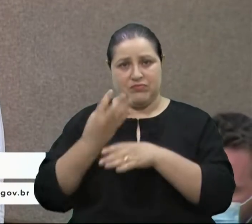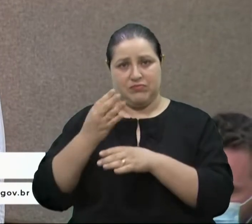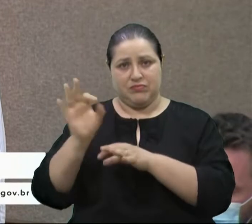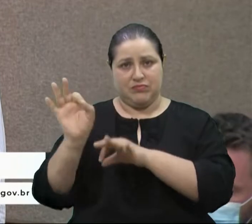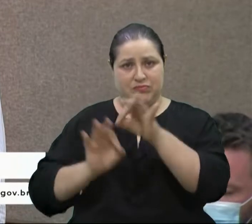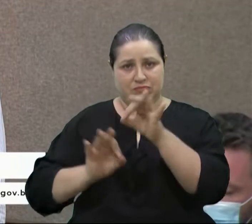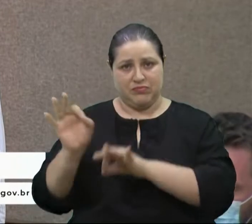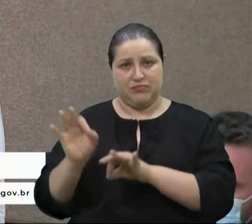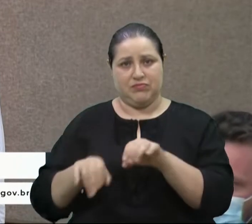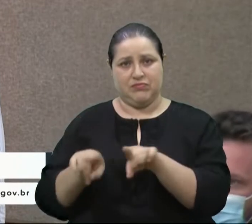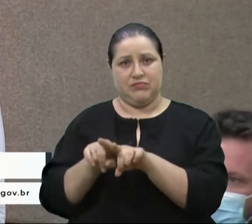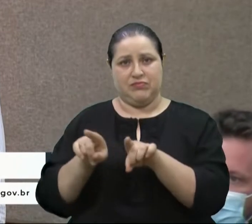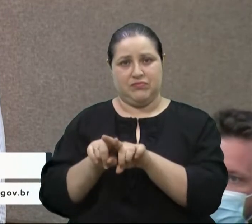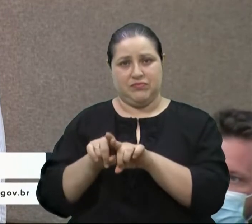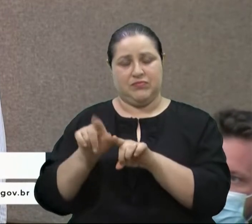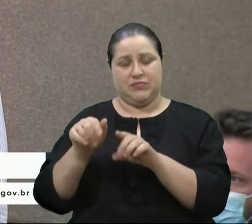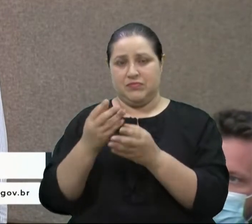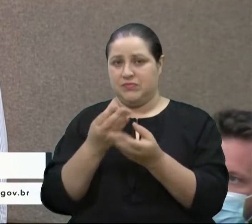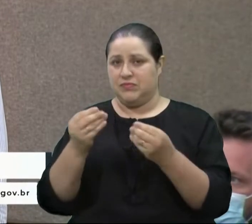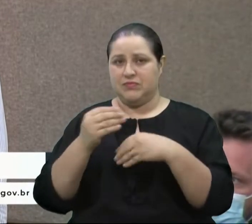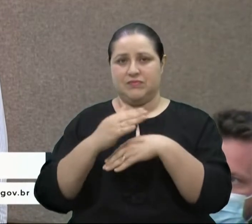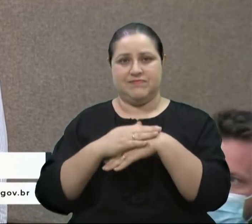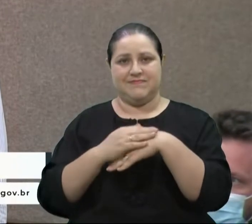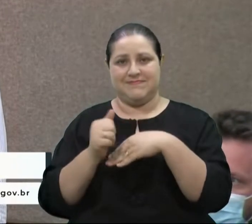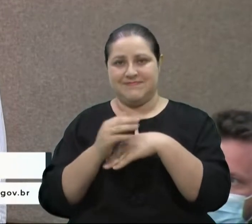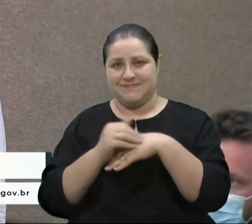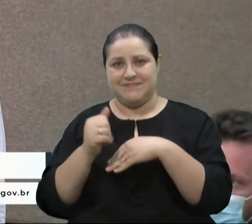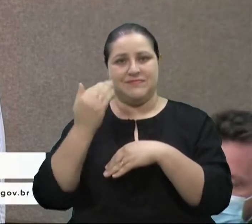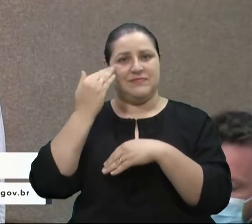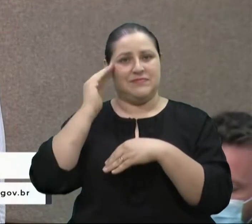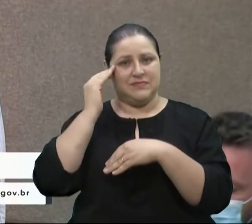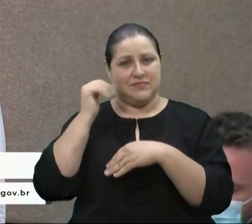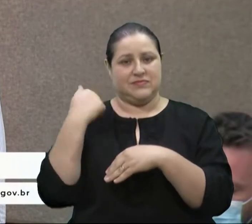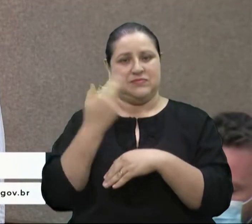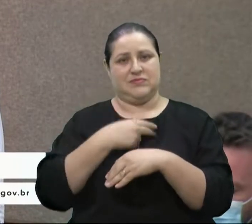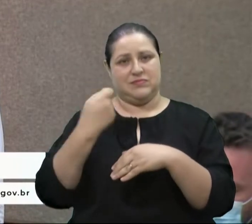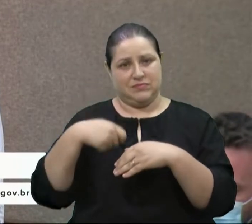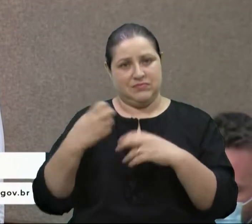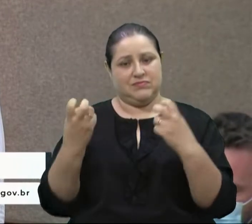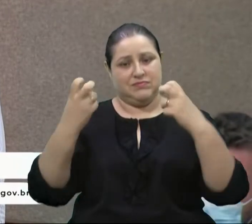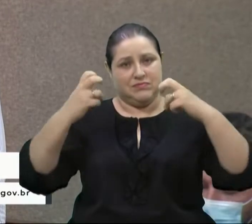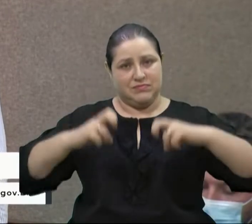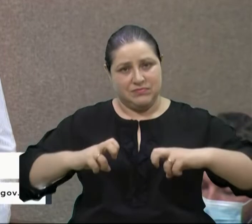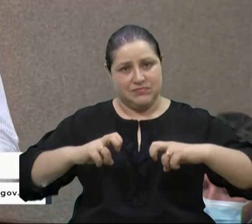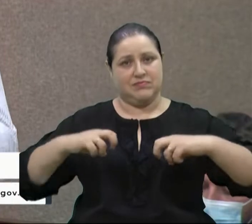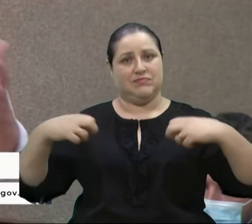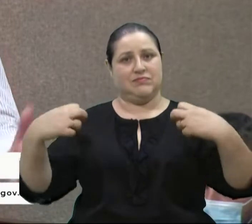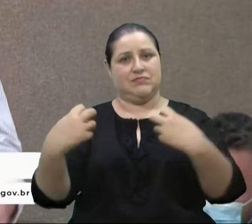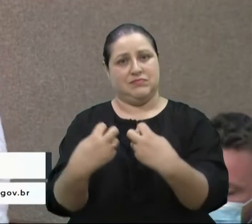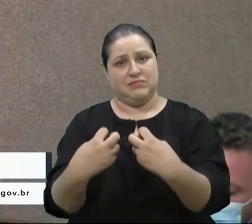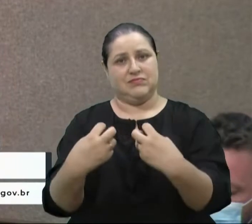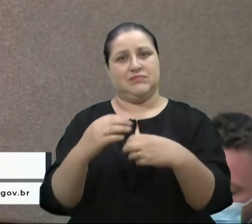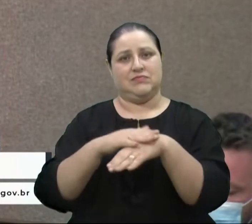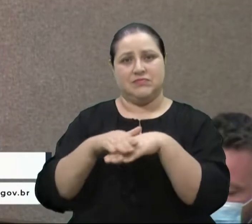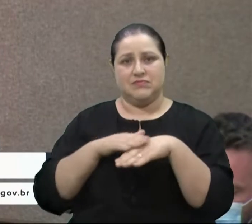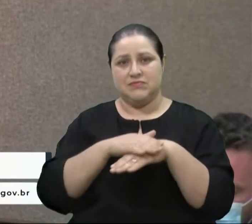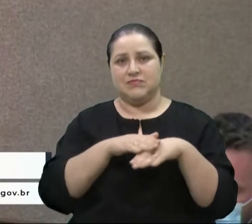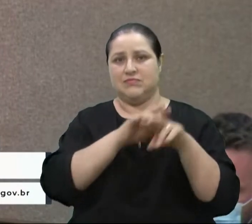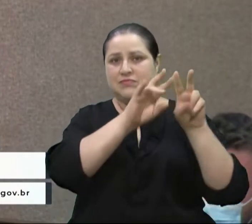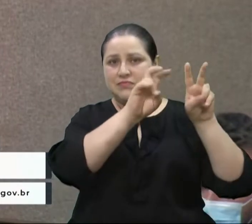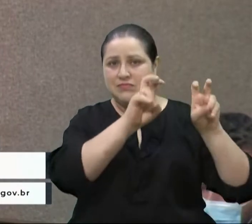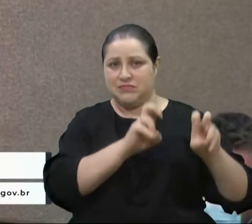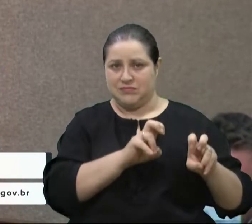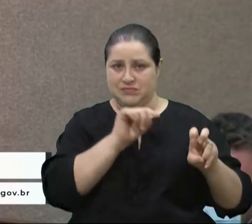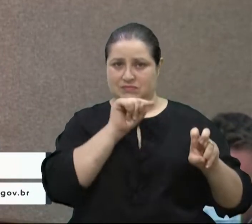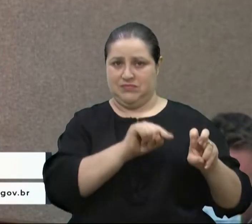foi muito querida ao entender que a gente tem que sentar e conversar e discutir alguns assuntos sobre a matéria. Então eu